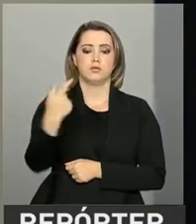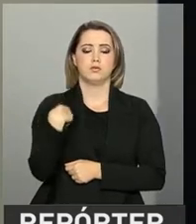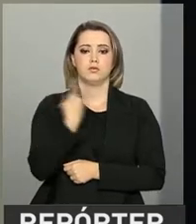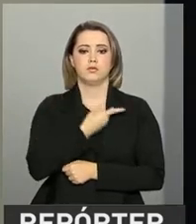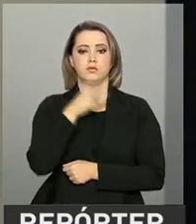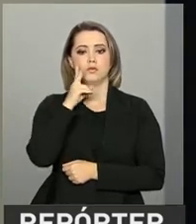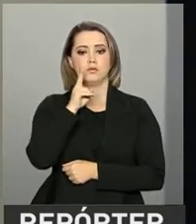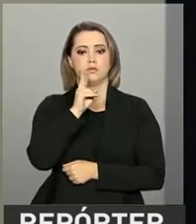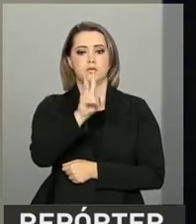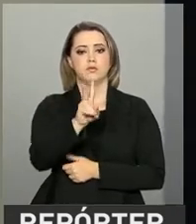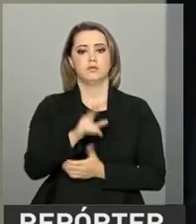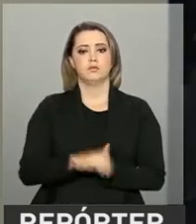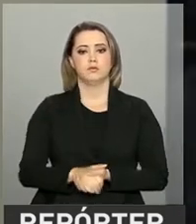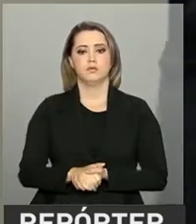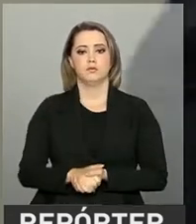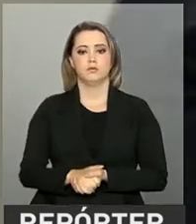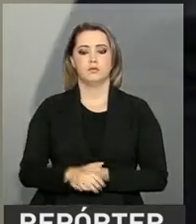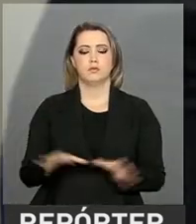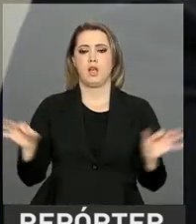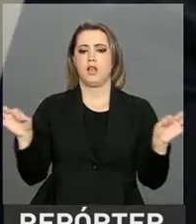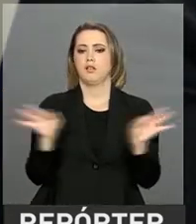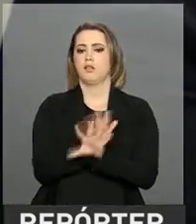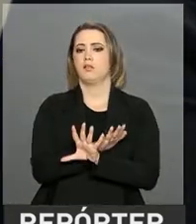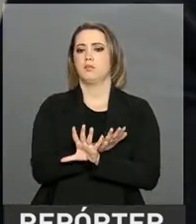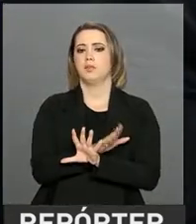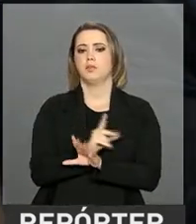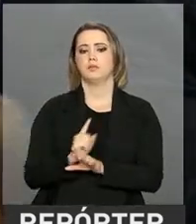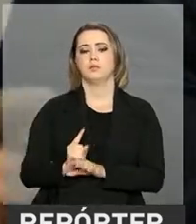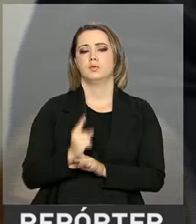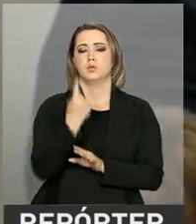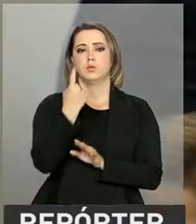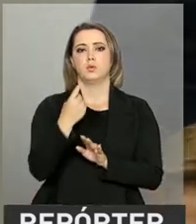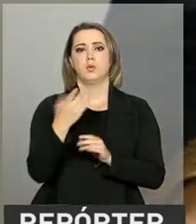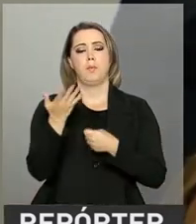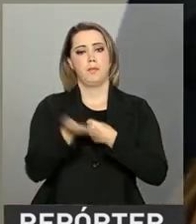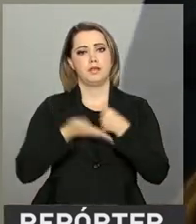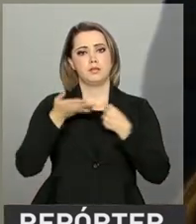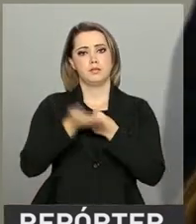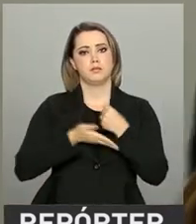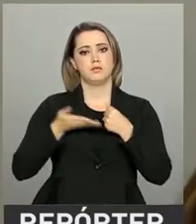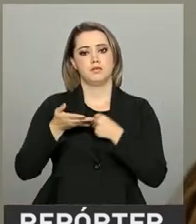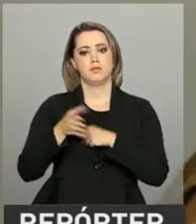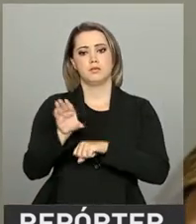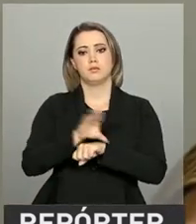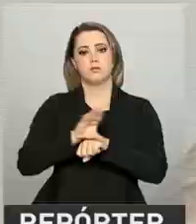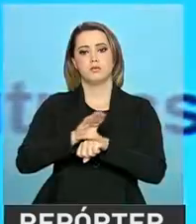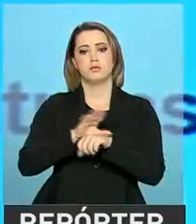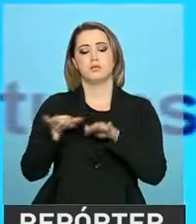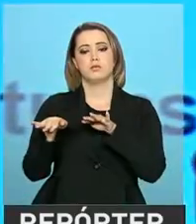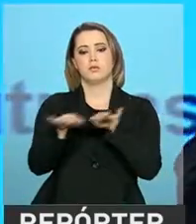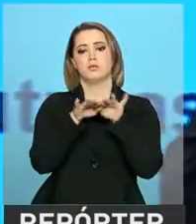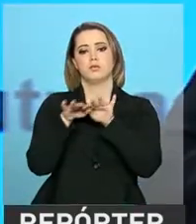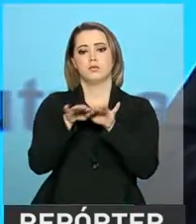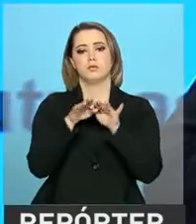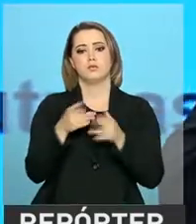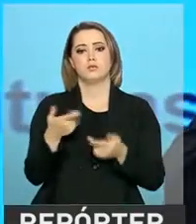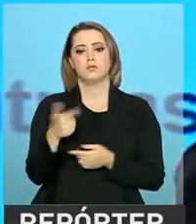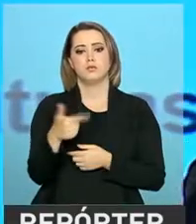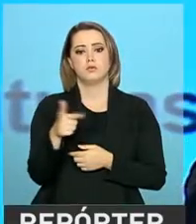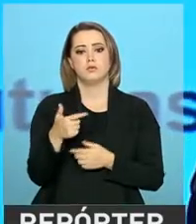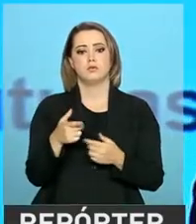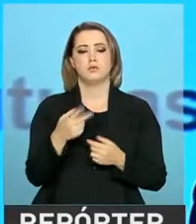aniquilado o princípio democrático. Não vão ter